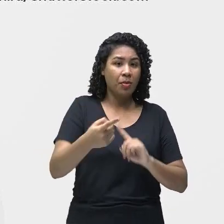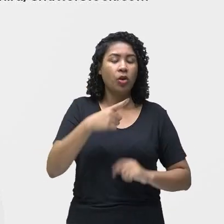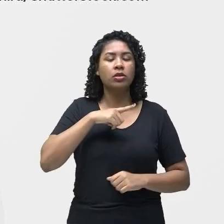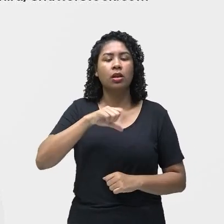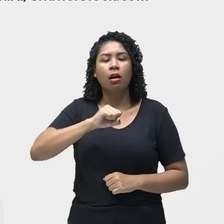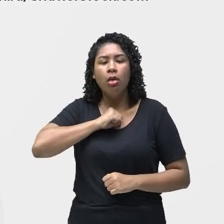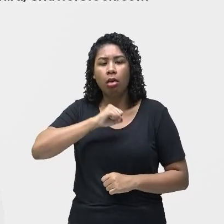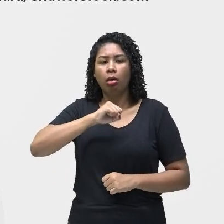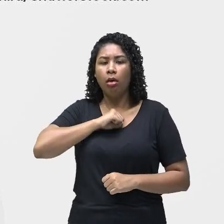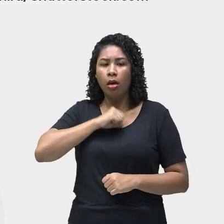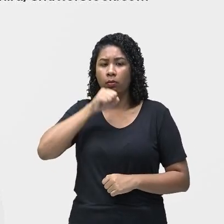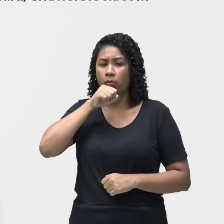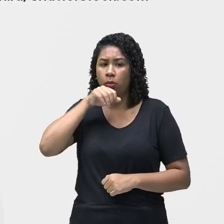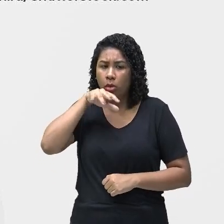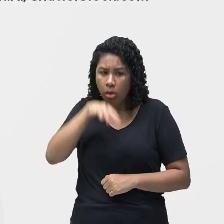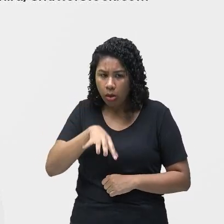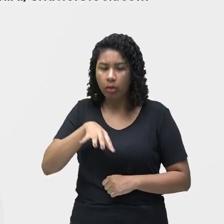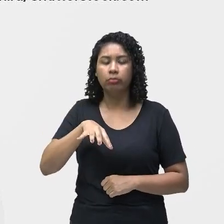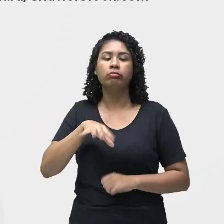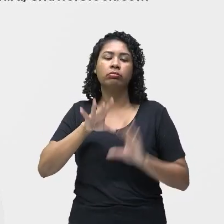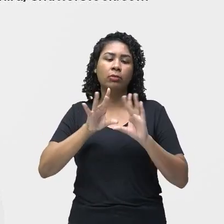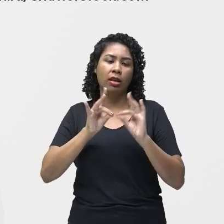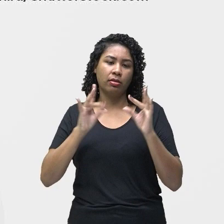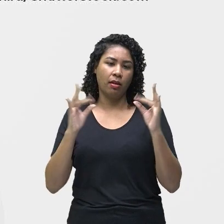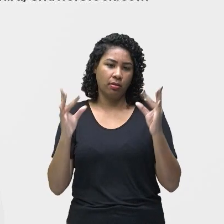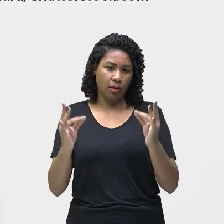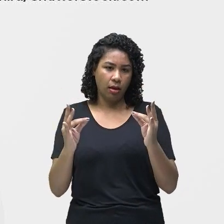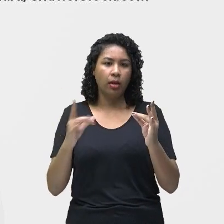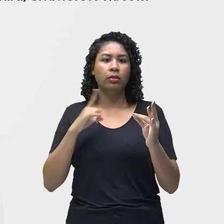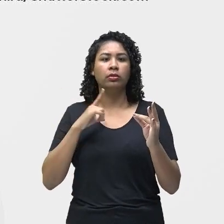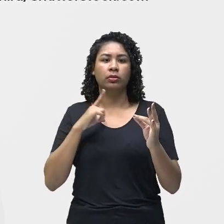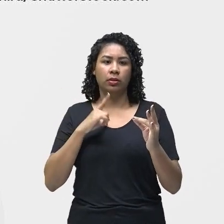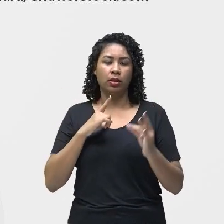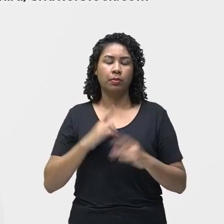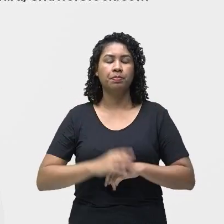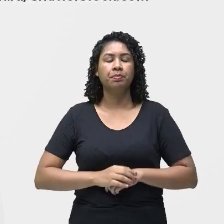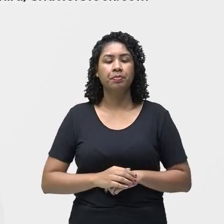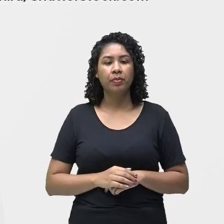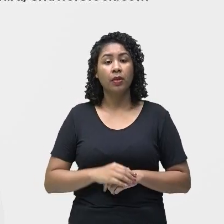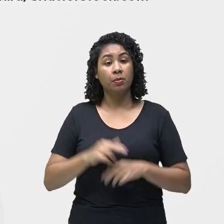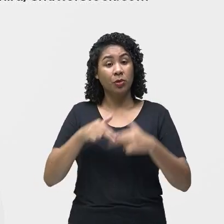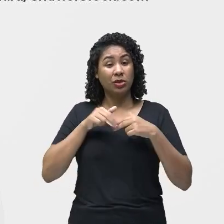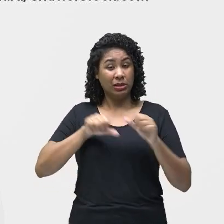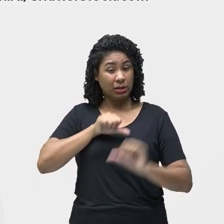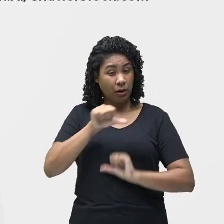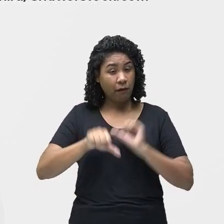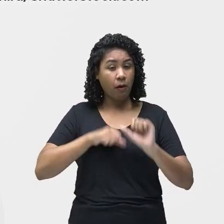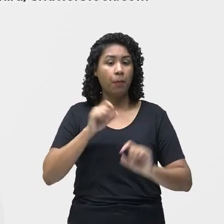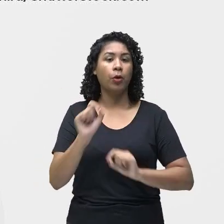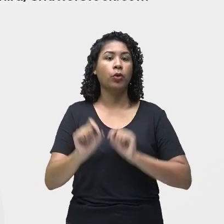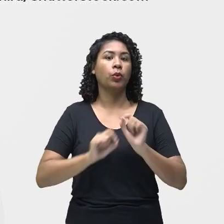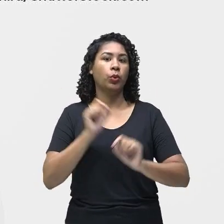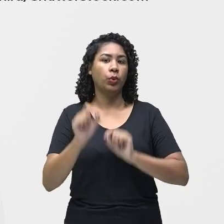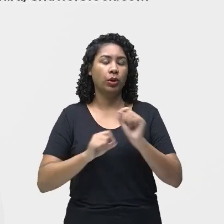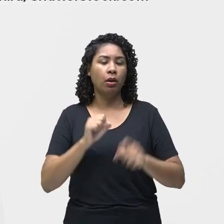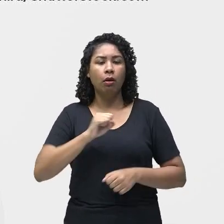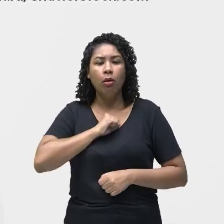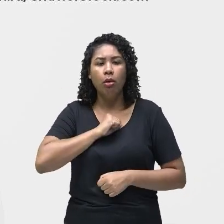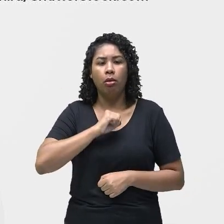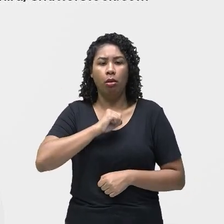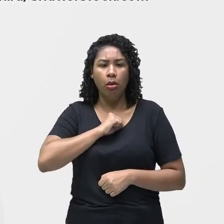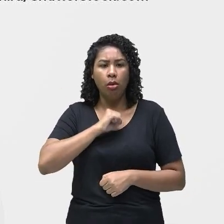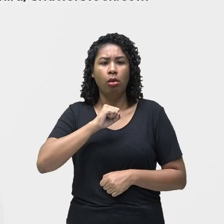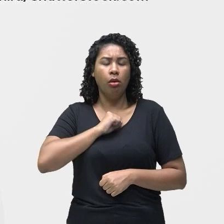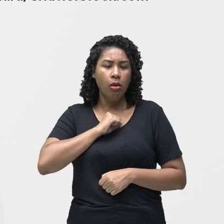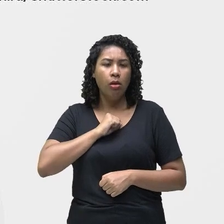secreção, por mais de 4 semanas, com a presença de catarro, transformando-se na maioria das vezes em uma tosse com pus